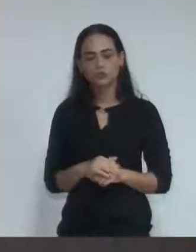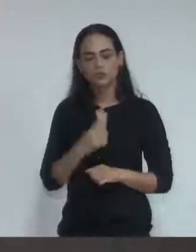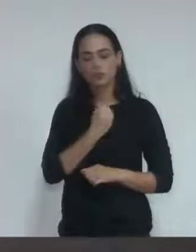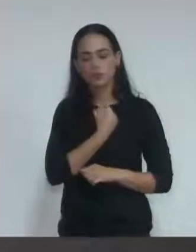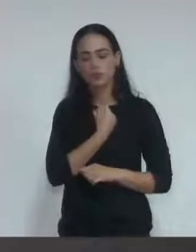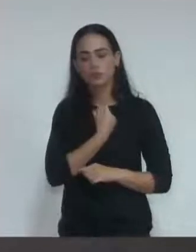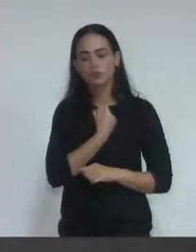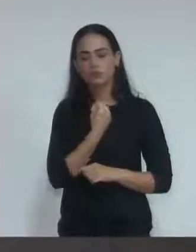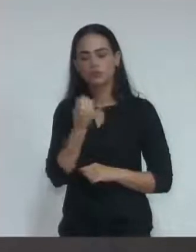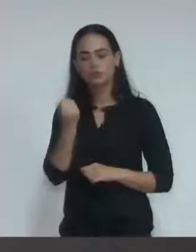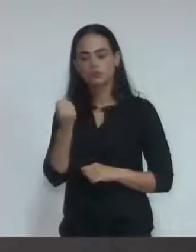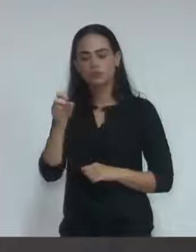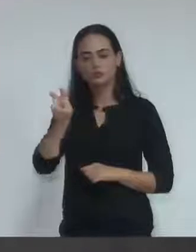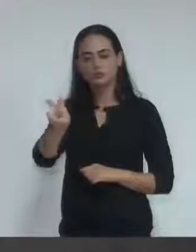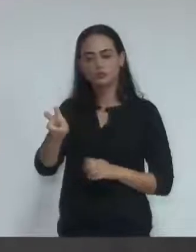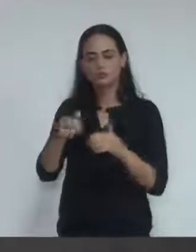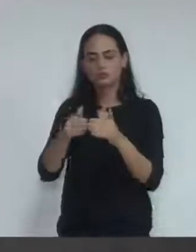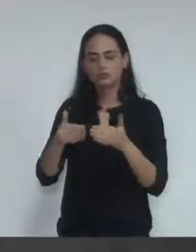de 2018.